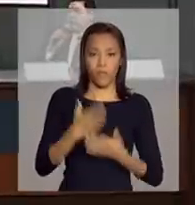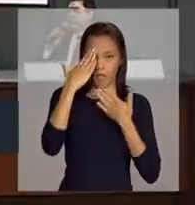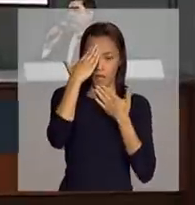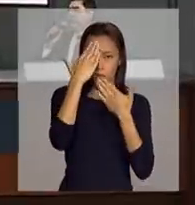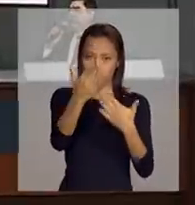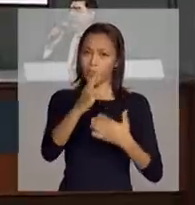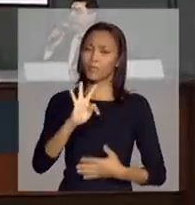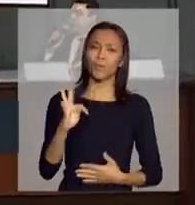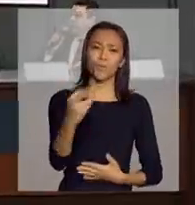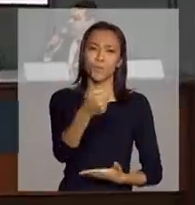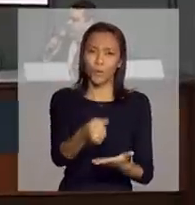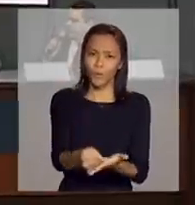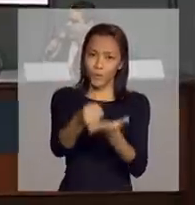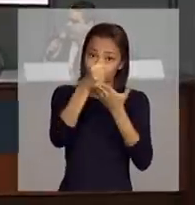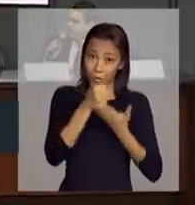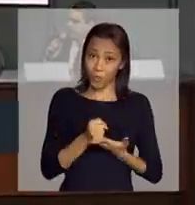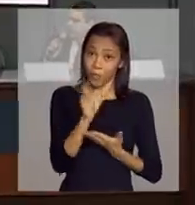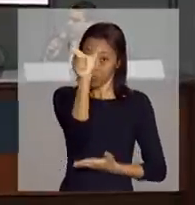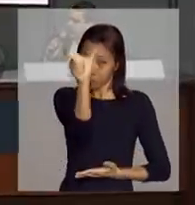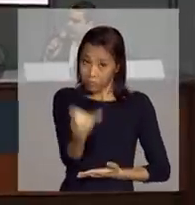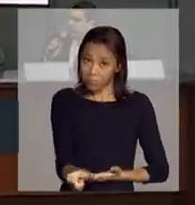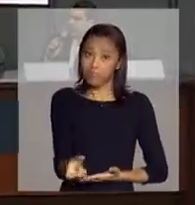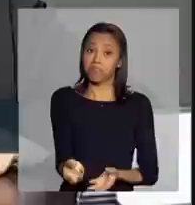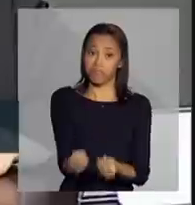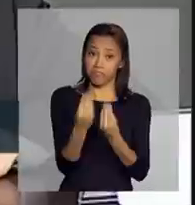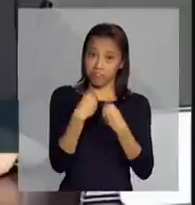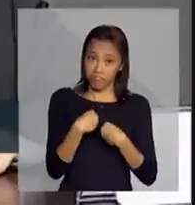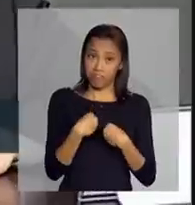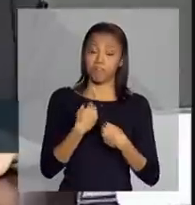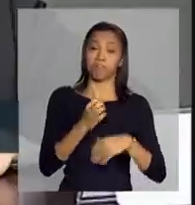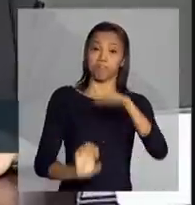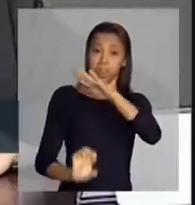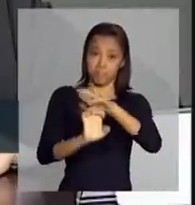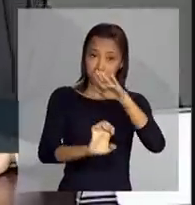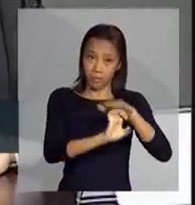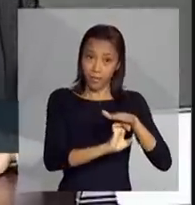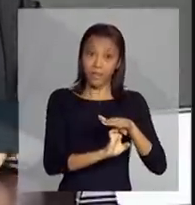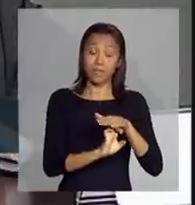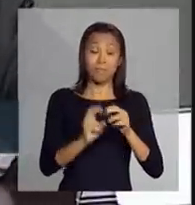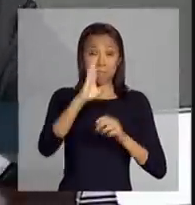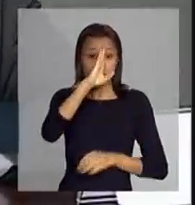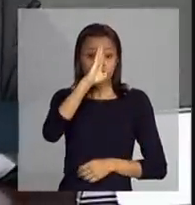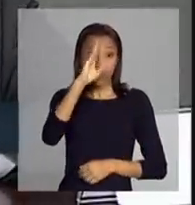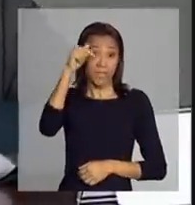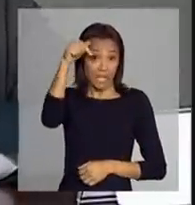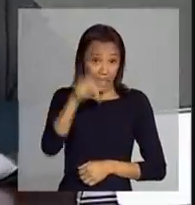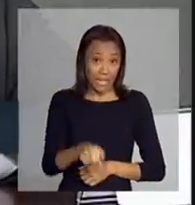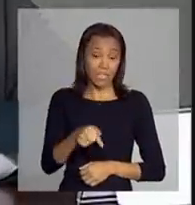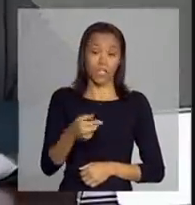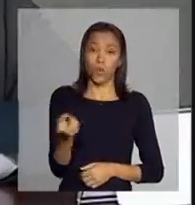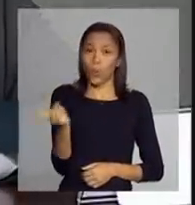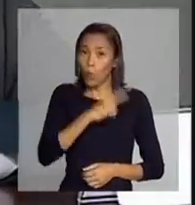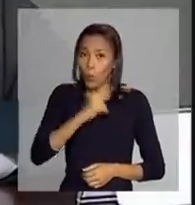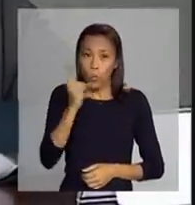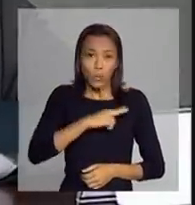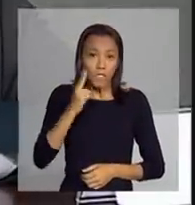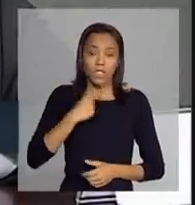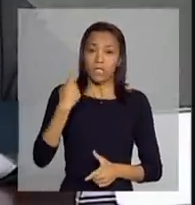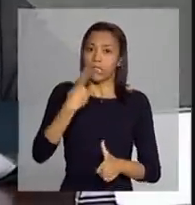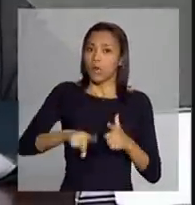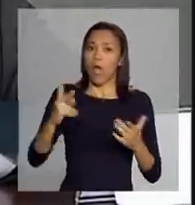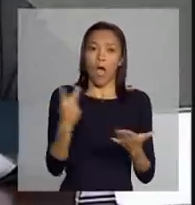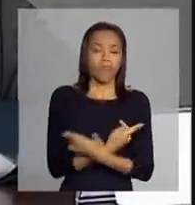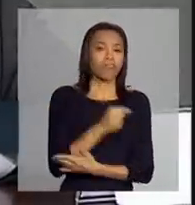por todo o apoio que você tem dado à empresa, principalmente nesse momento que nós temos essa emergência aí do Nordeste,